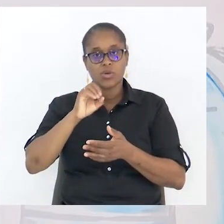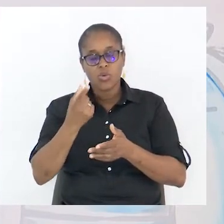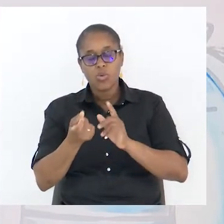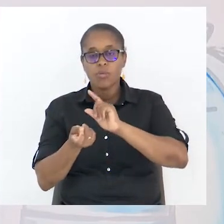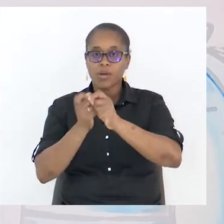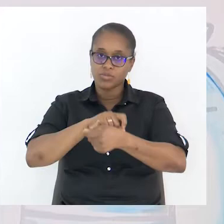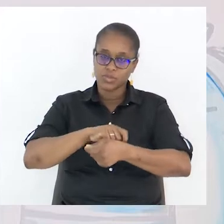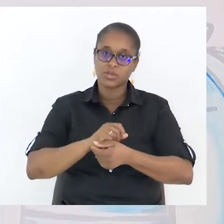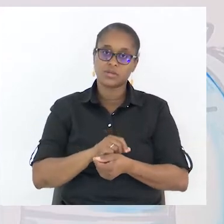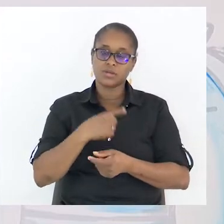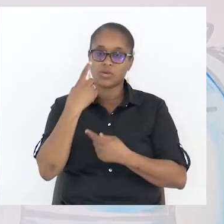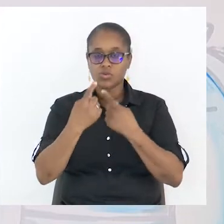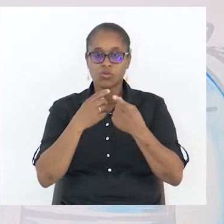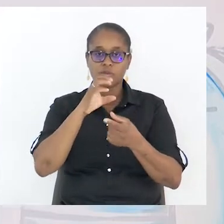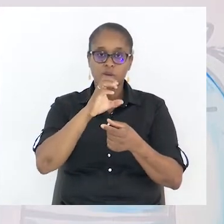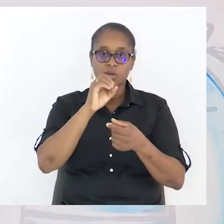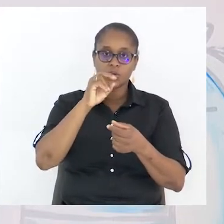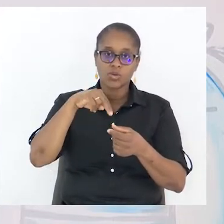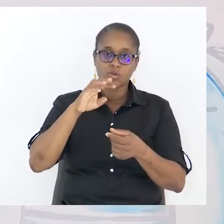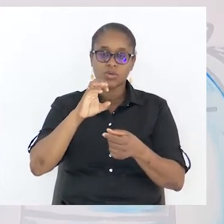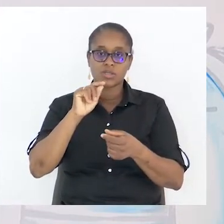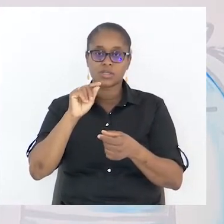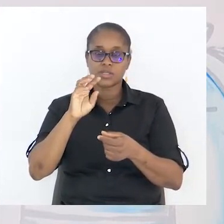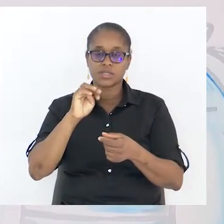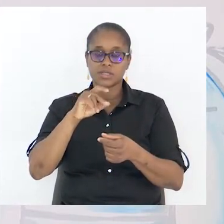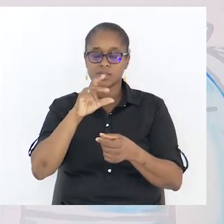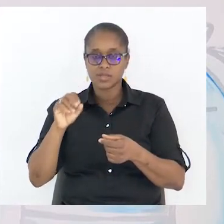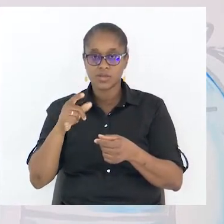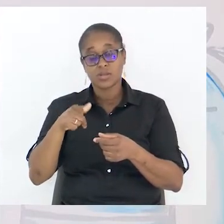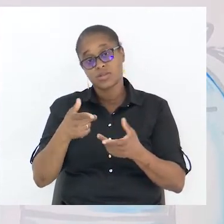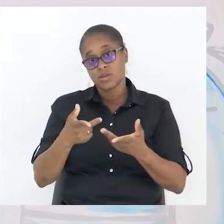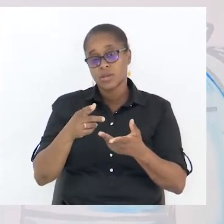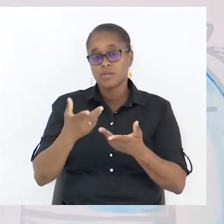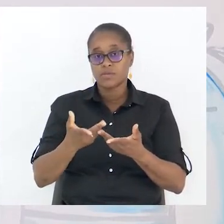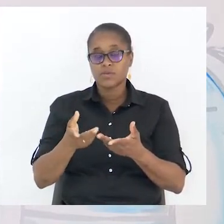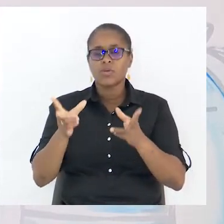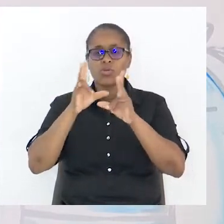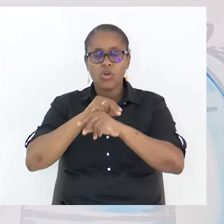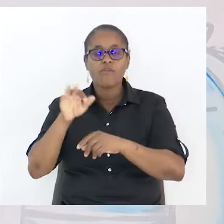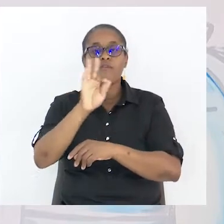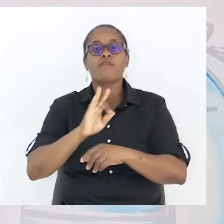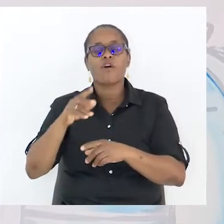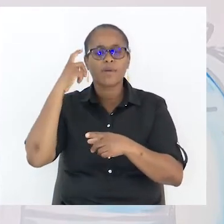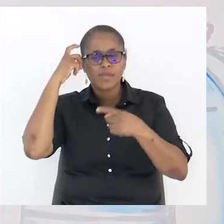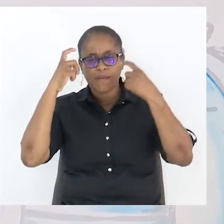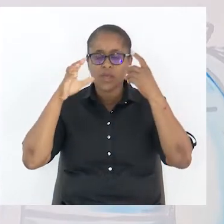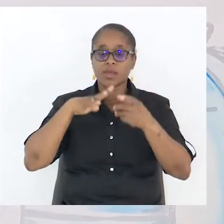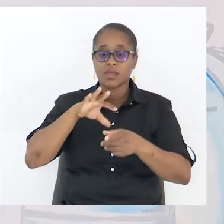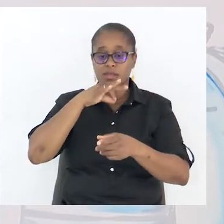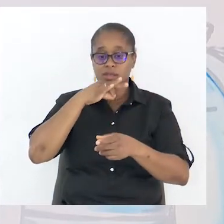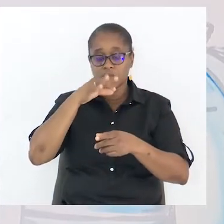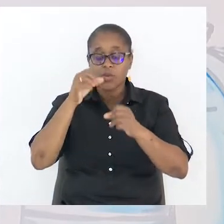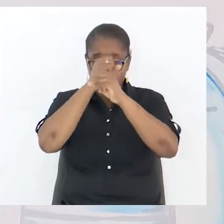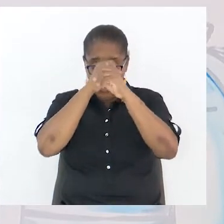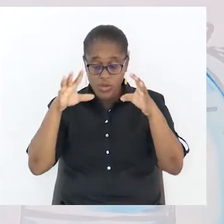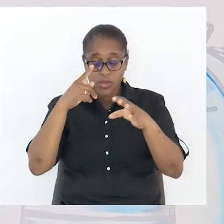suscitar novos modos de pensar. Isso quer dizer o quê? Concluindo, ele diz que o homem tem essa ideia de concepção do mundo. assim?